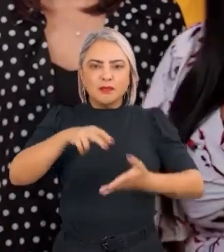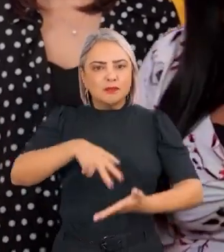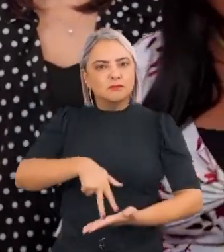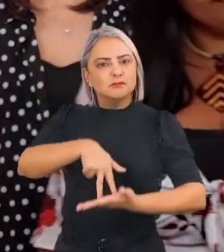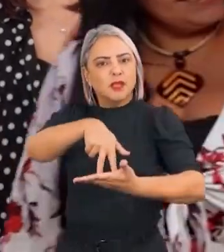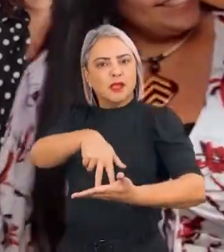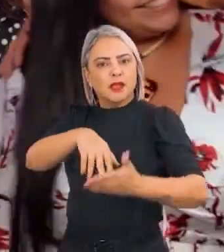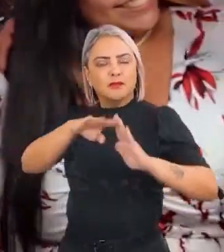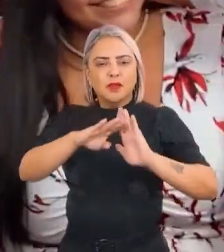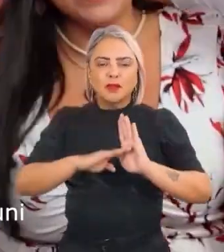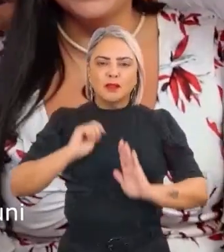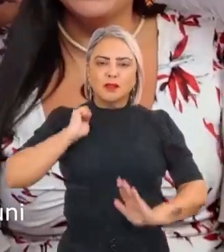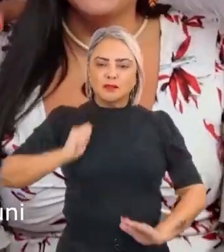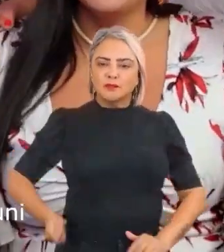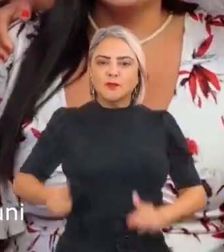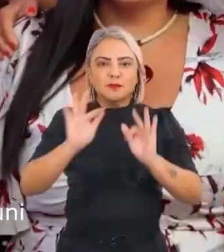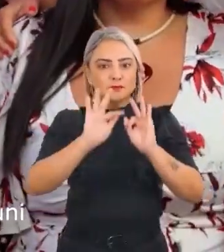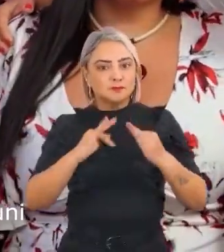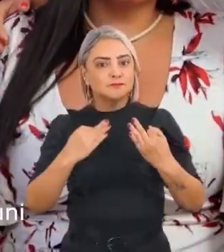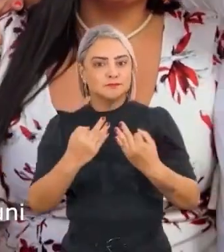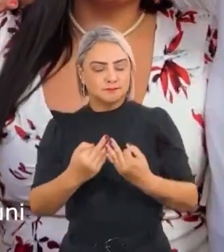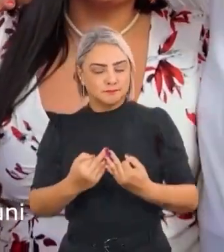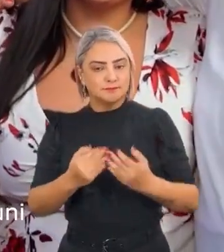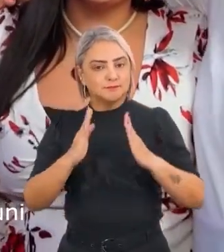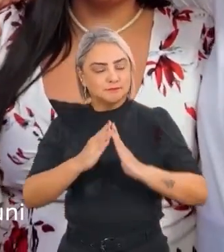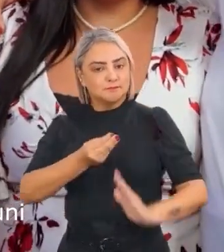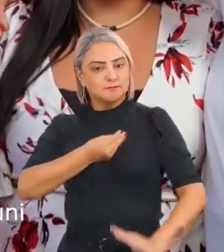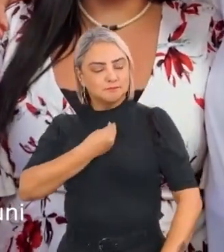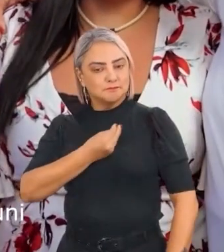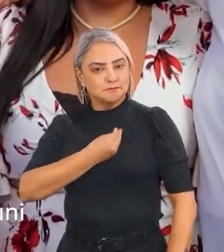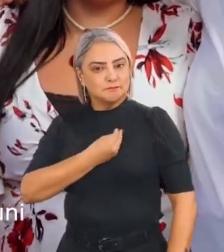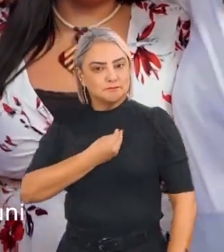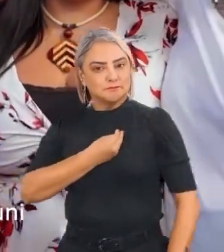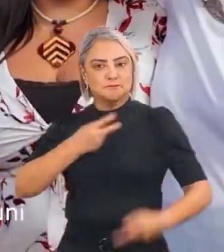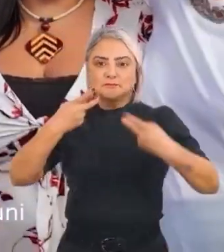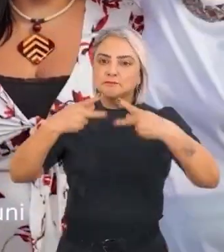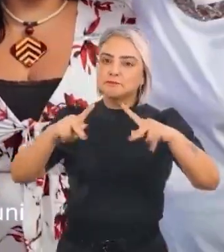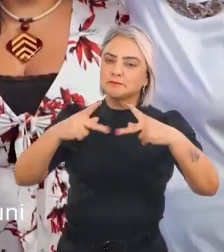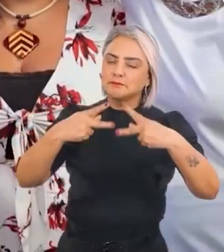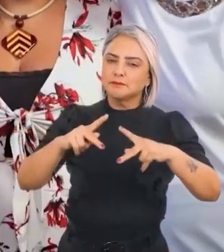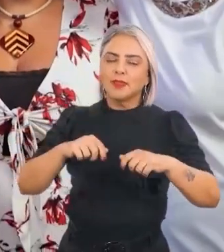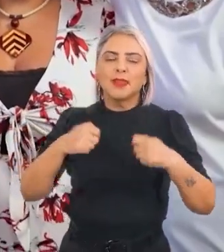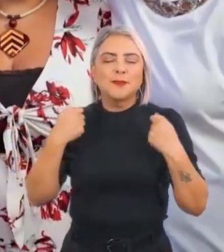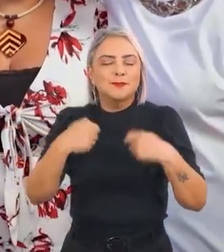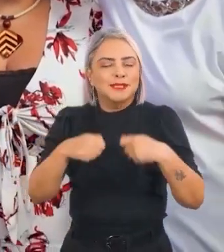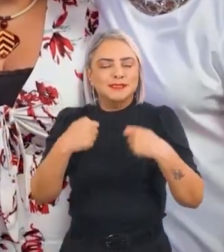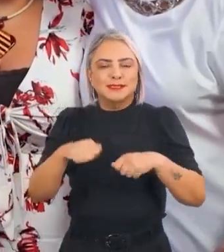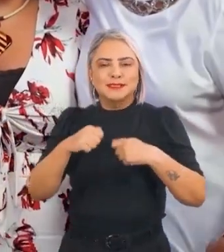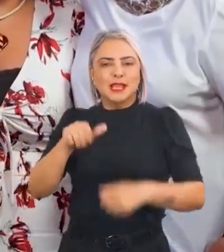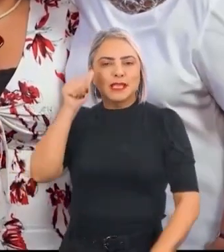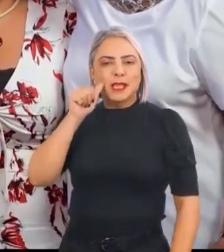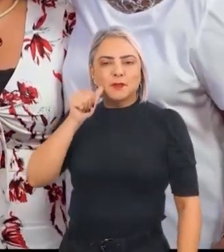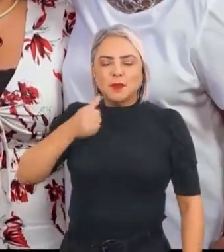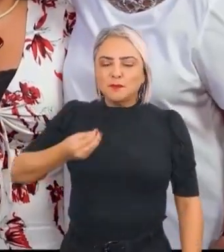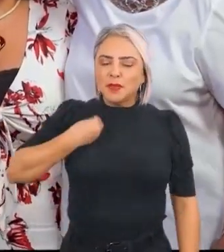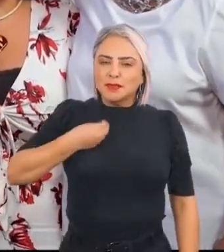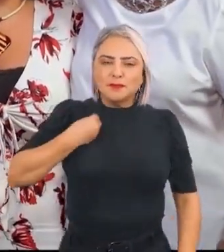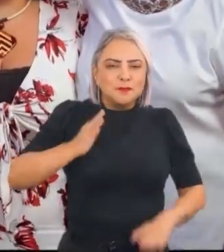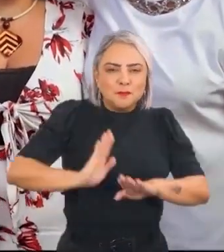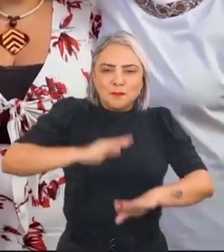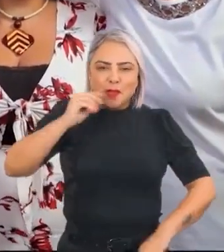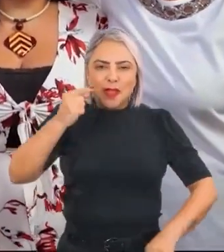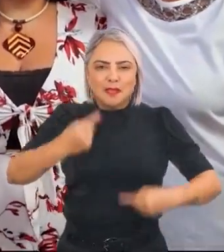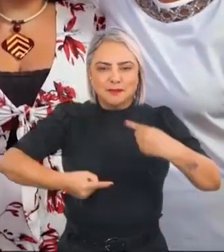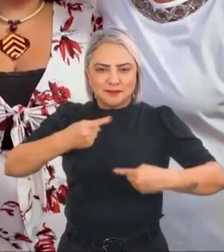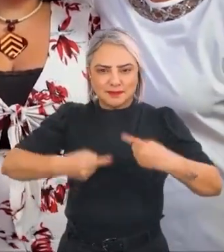na linha de frente de programas como o Bolsa Família, o Minha Casa Minha Vida, o ProUni. Precisamos que as mulheres participem ainda